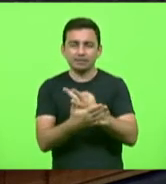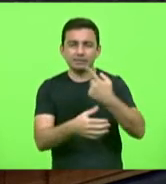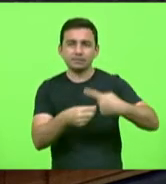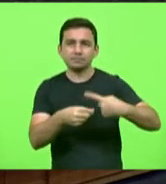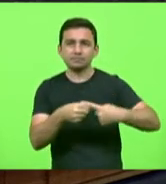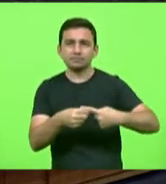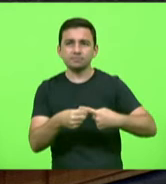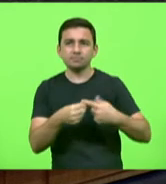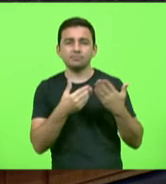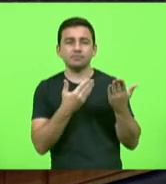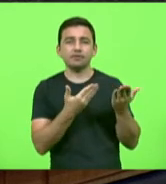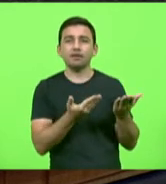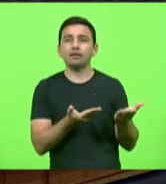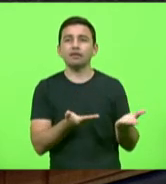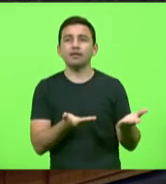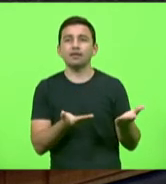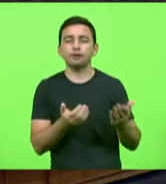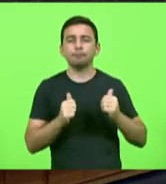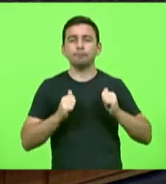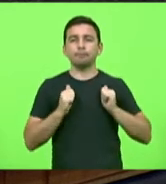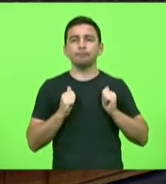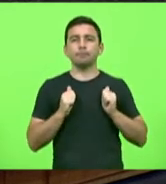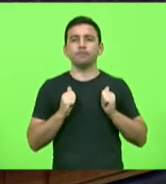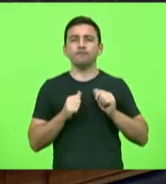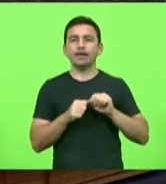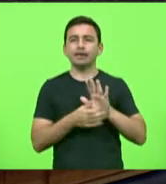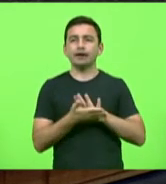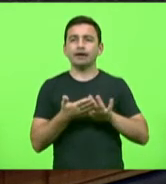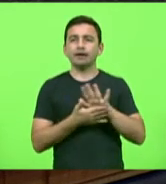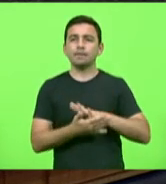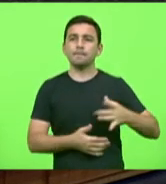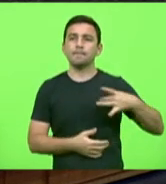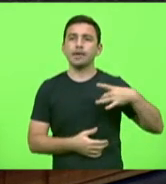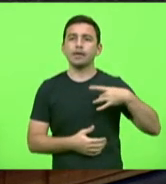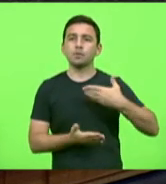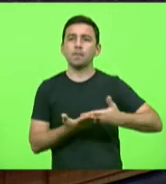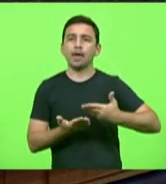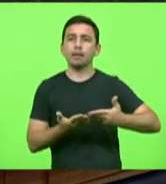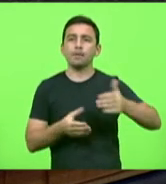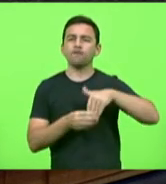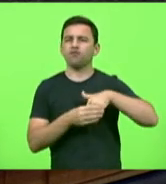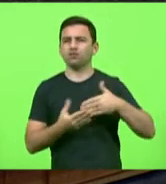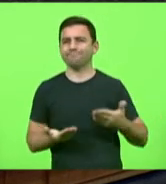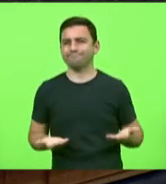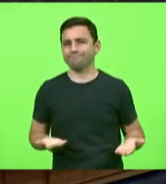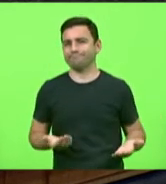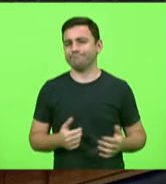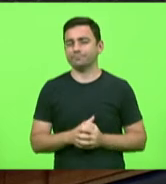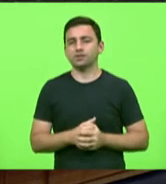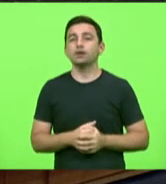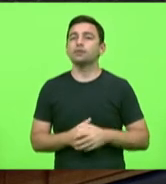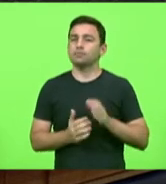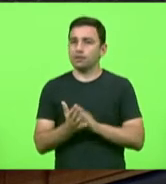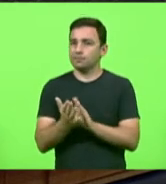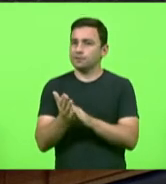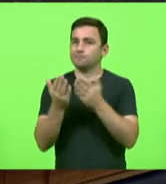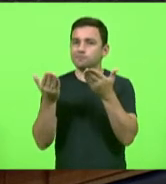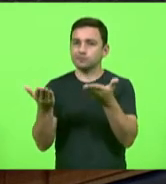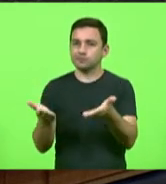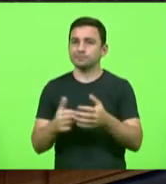e de alguma forma se omite com medo de perder o voto então quero mais uma vez parabenizar o senhor